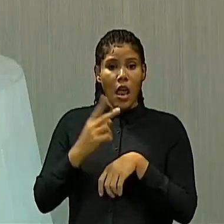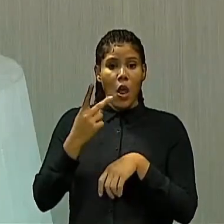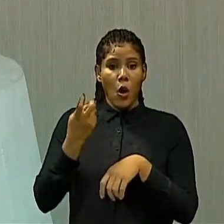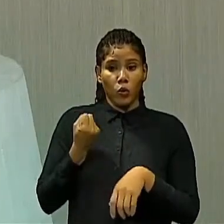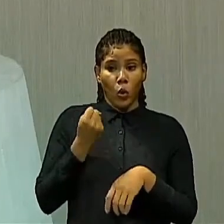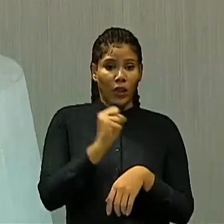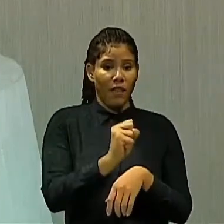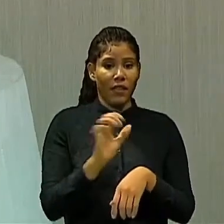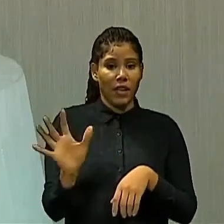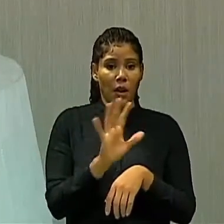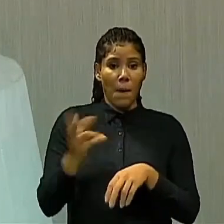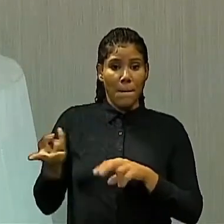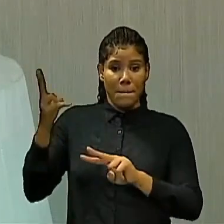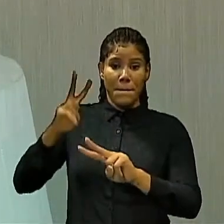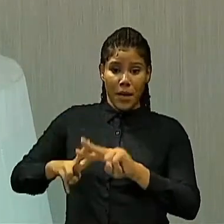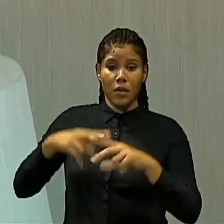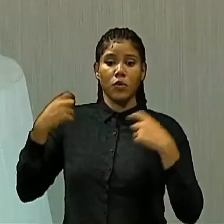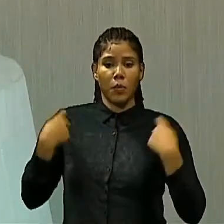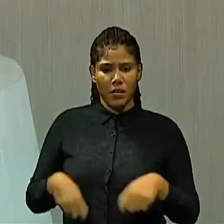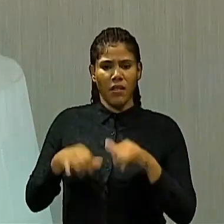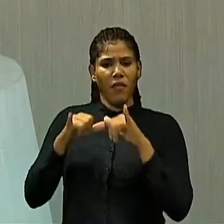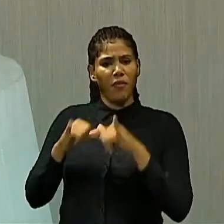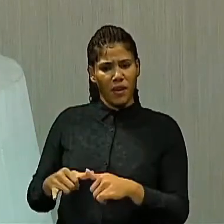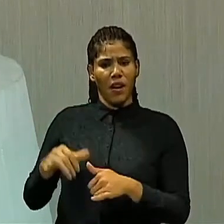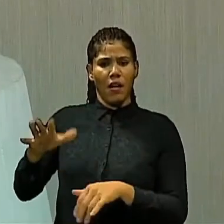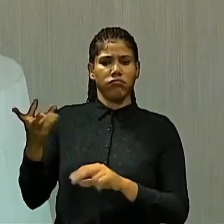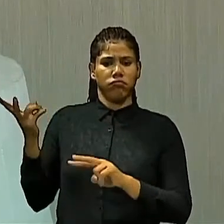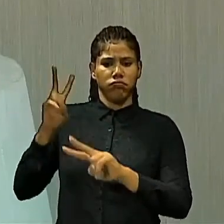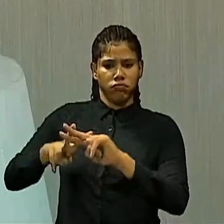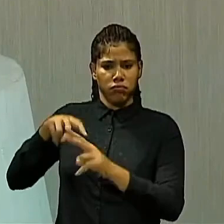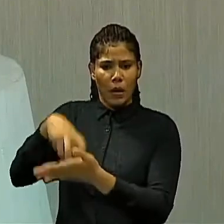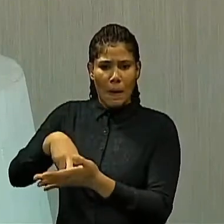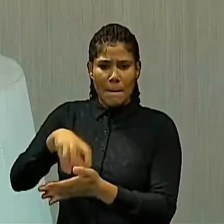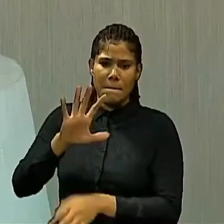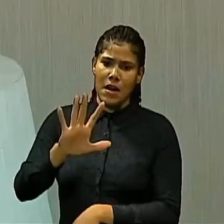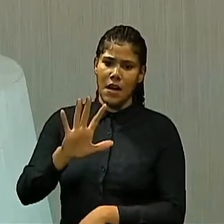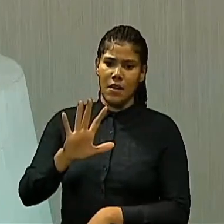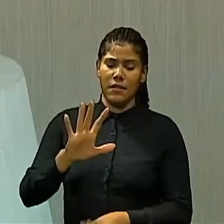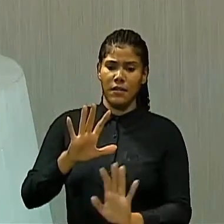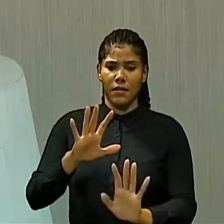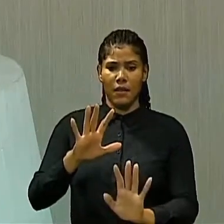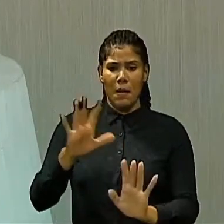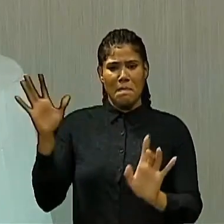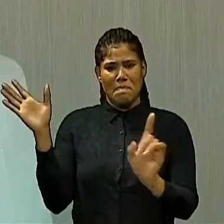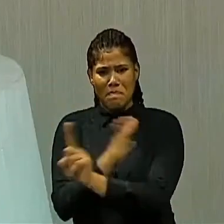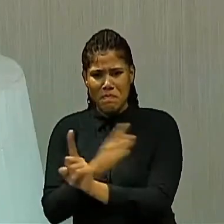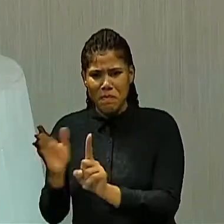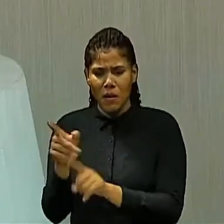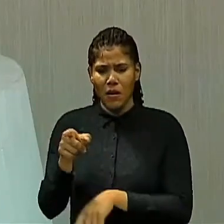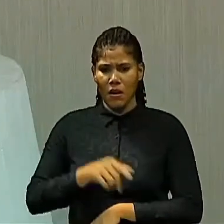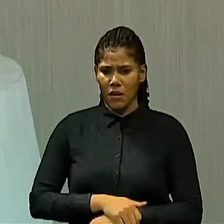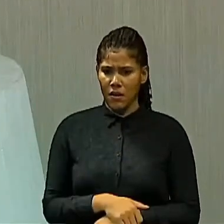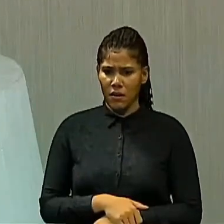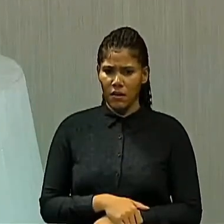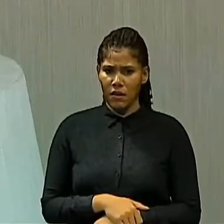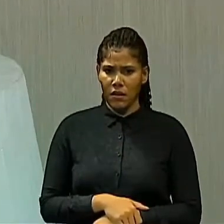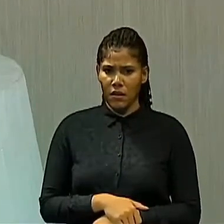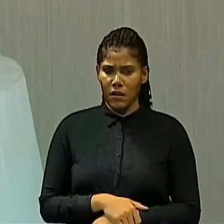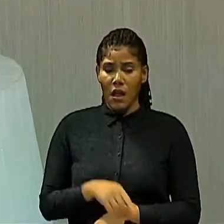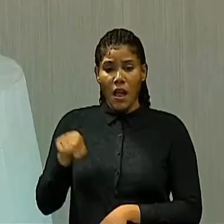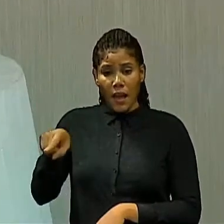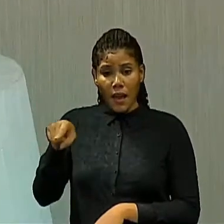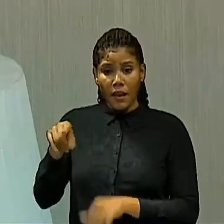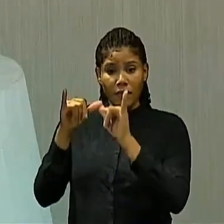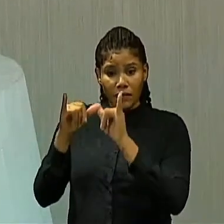defendendo, não. Preso tem que cumprir pena. Agora, eu não estou pedindo para ser bonzinho, não. Ele está lá para